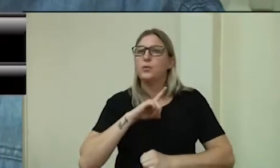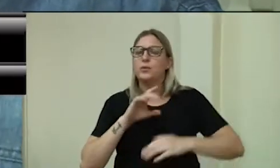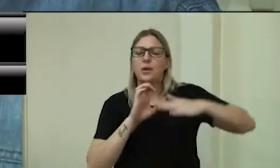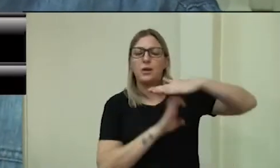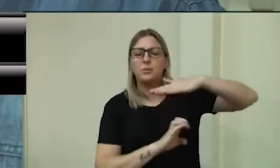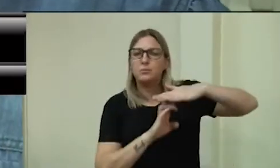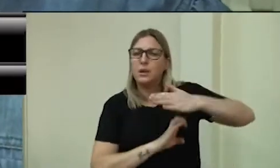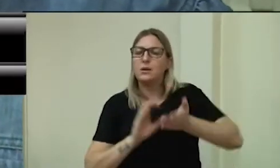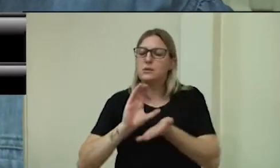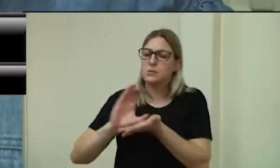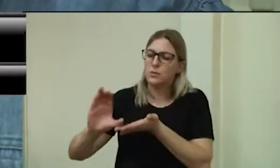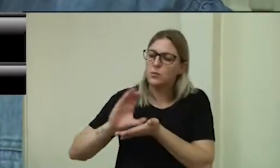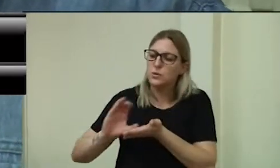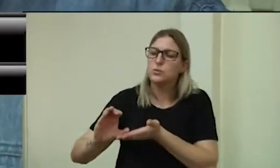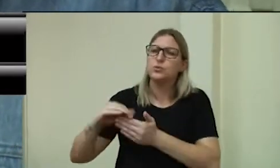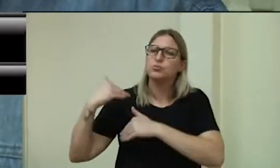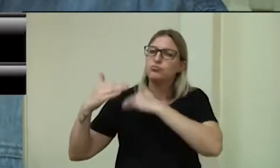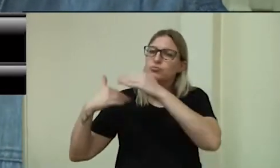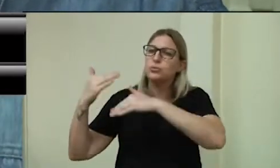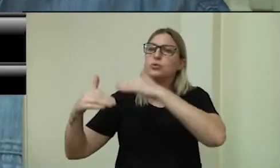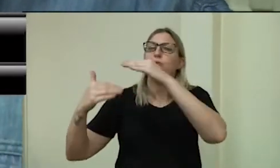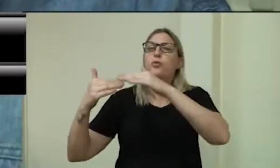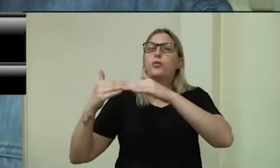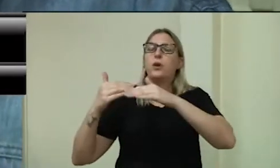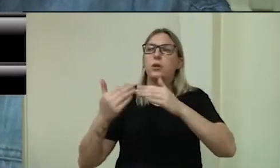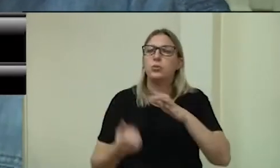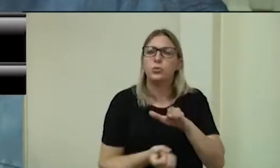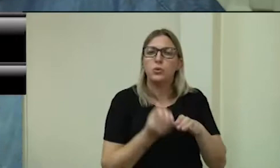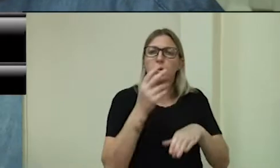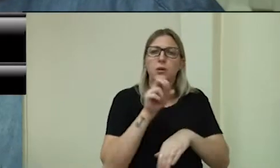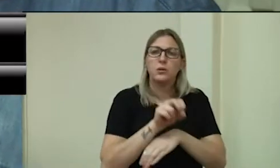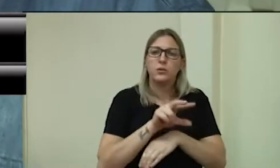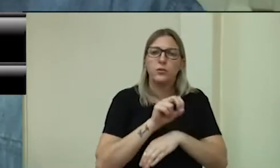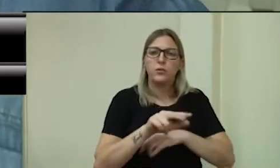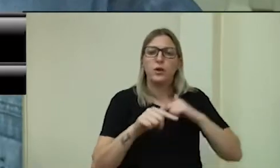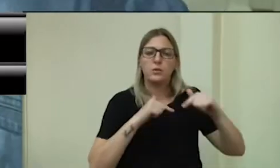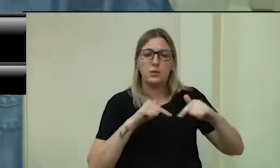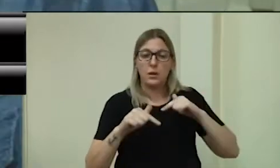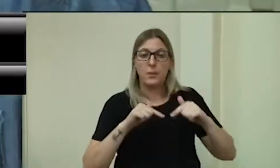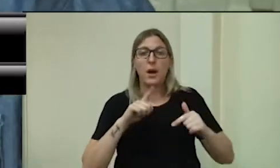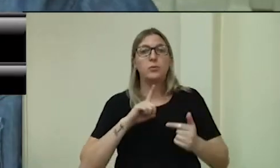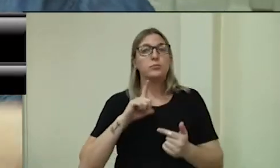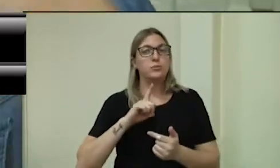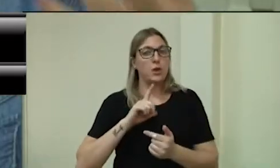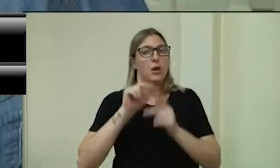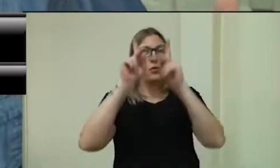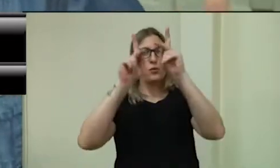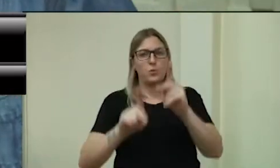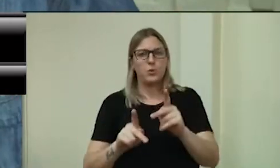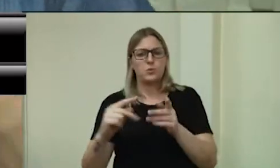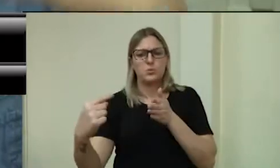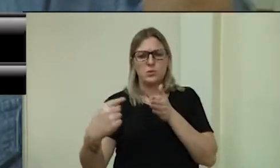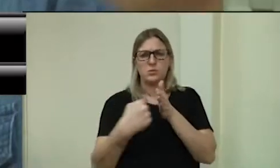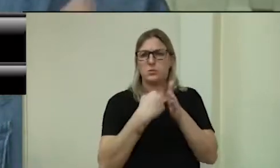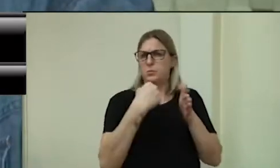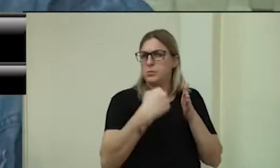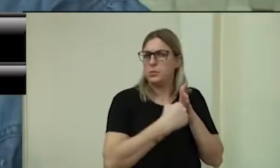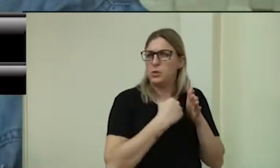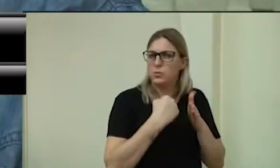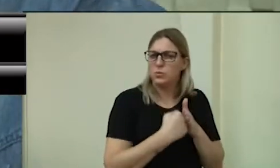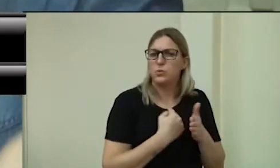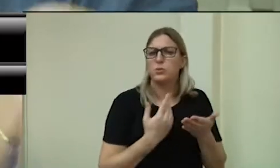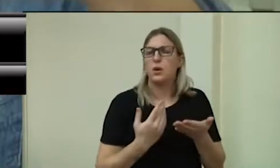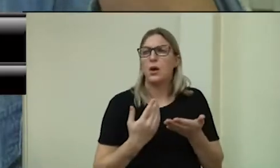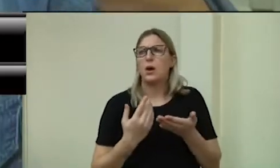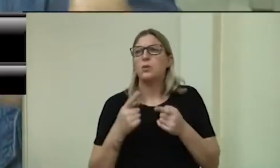gerando emprego. Eu recebi alguns questionamentos, às vezes as pessoas ficam em dúvida, o município está se